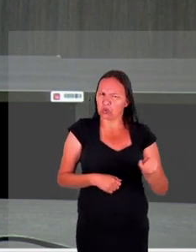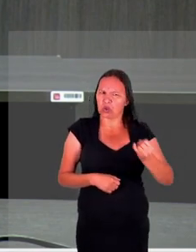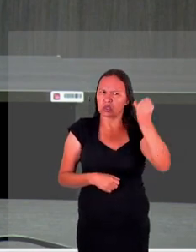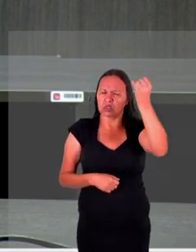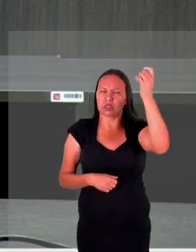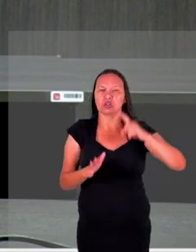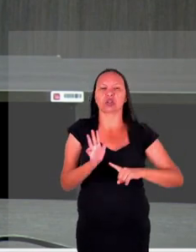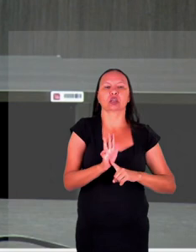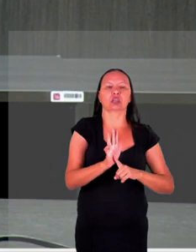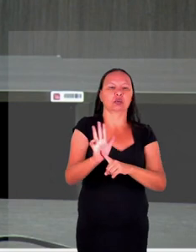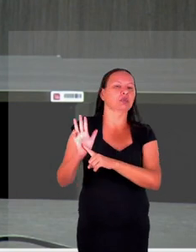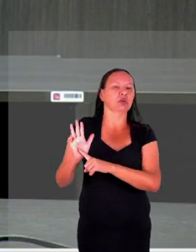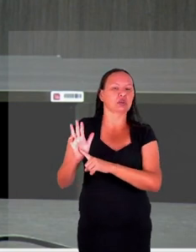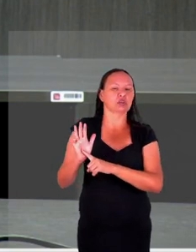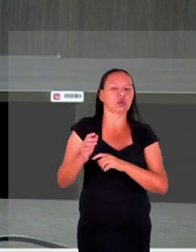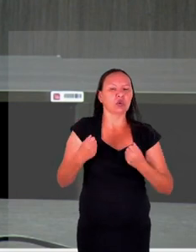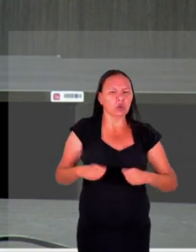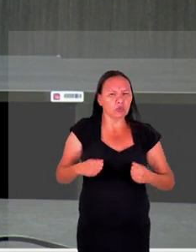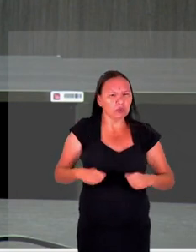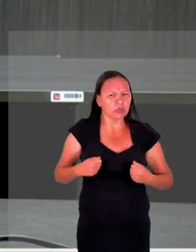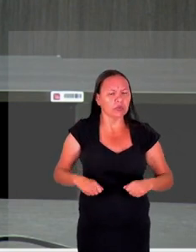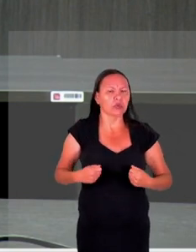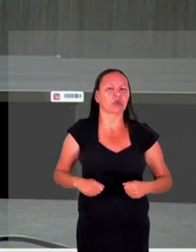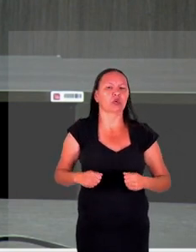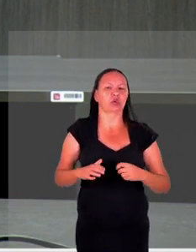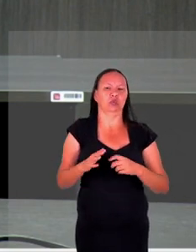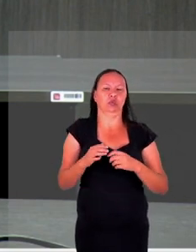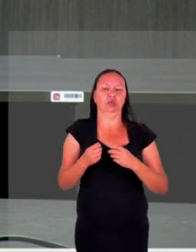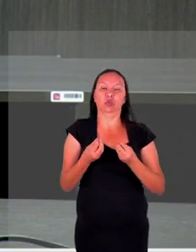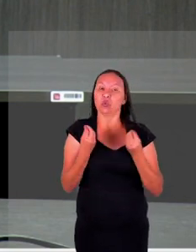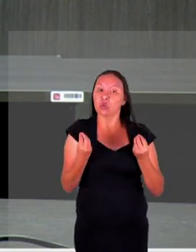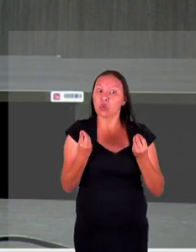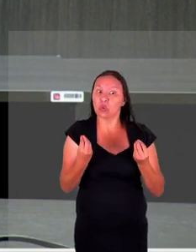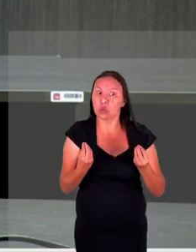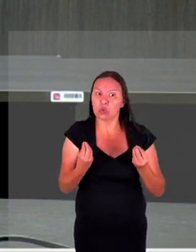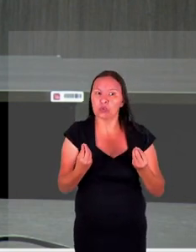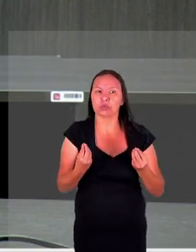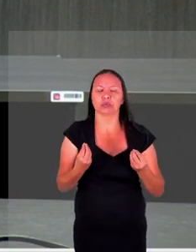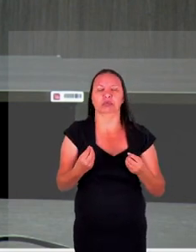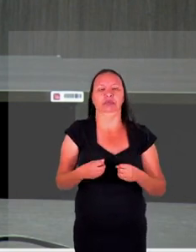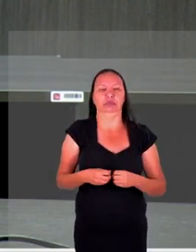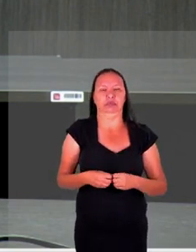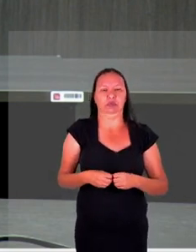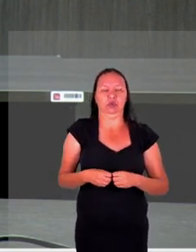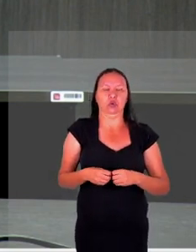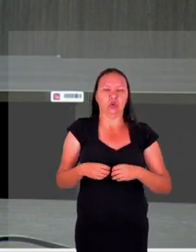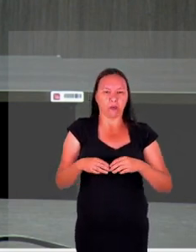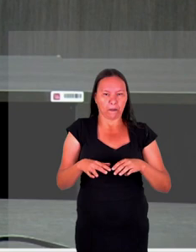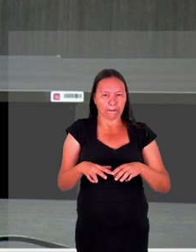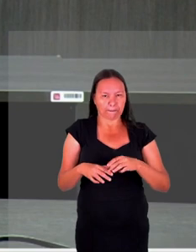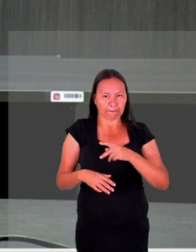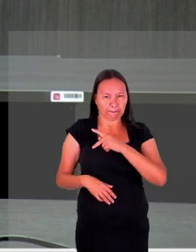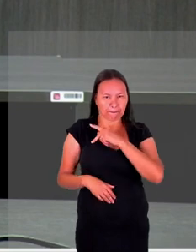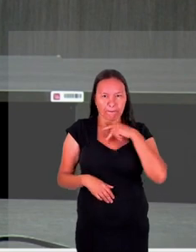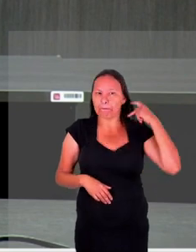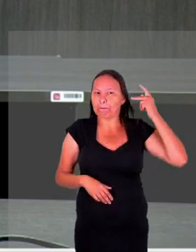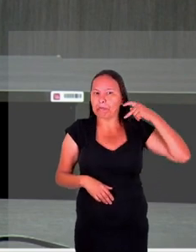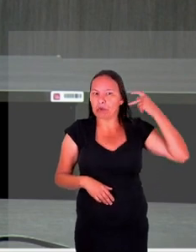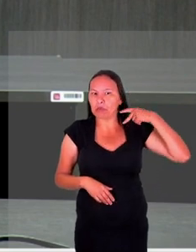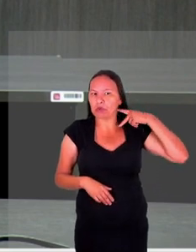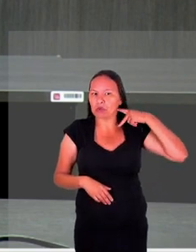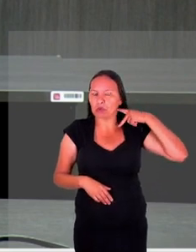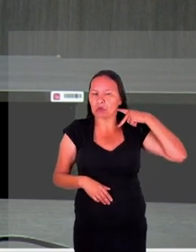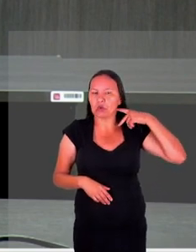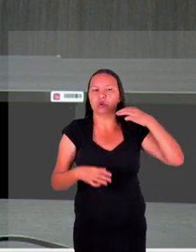como nós podemos ser acionados os promotores de justiça porque ela mesmo traz essa realidade que ela já